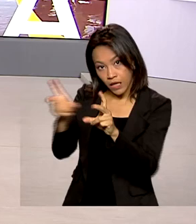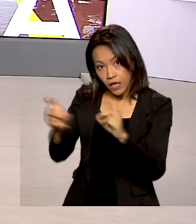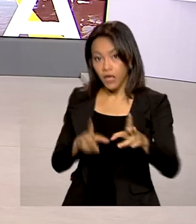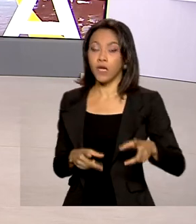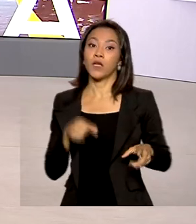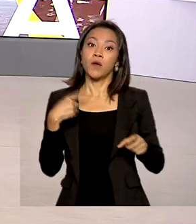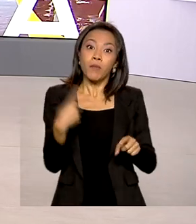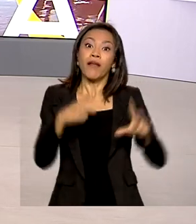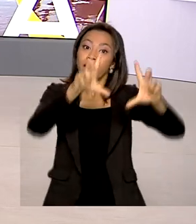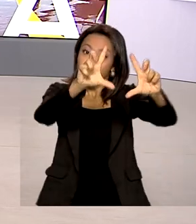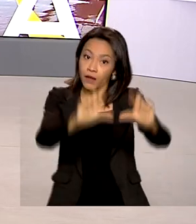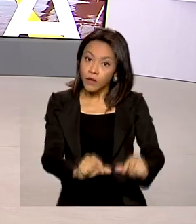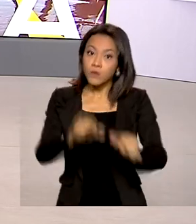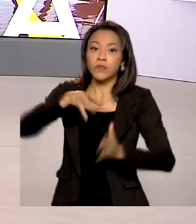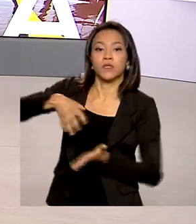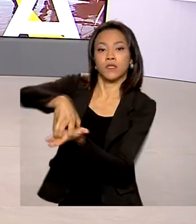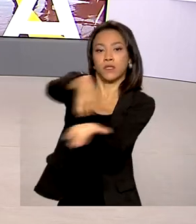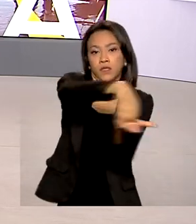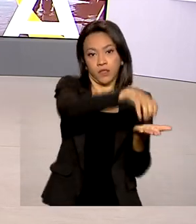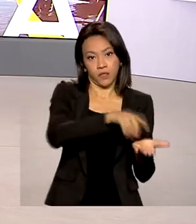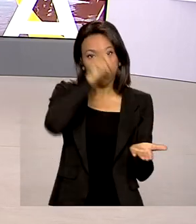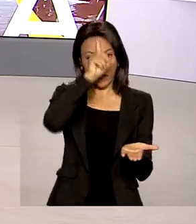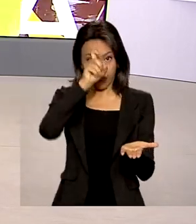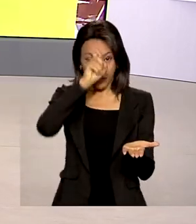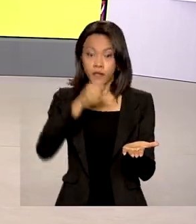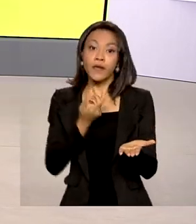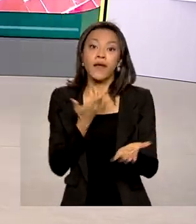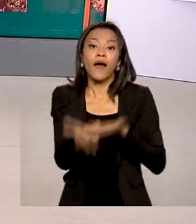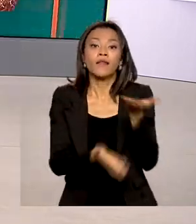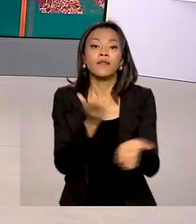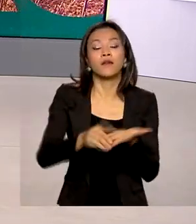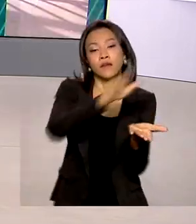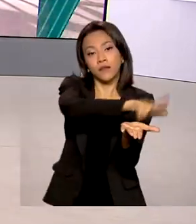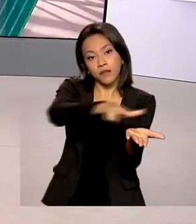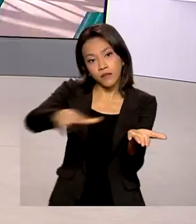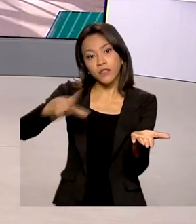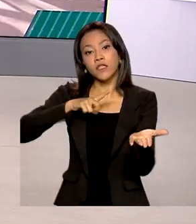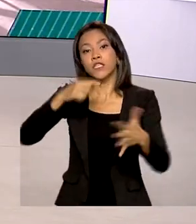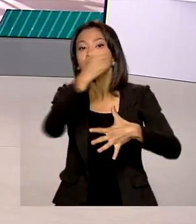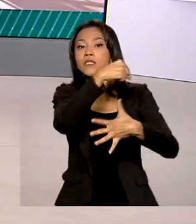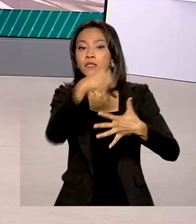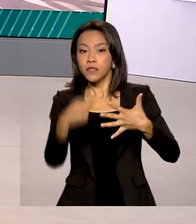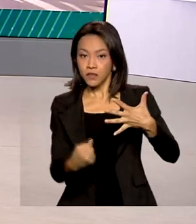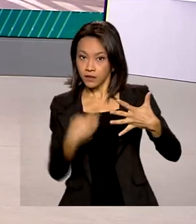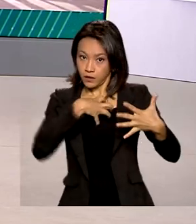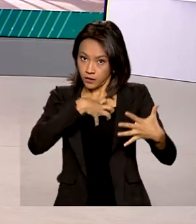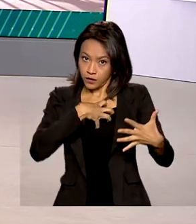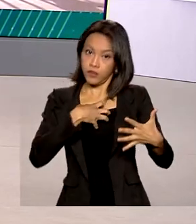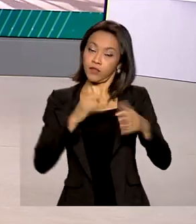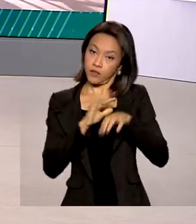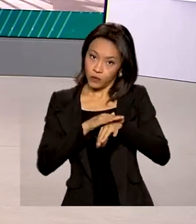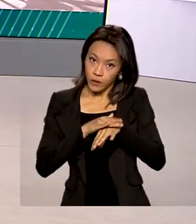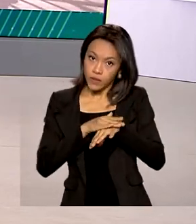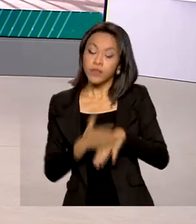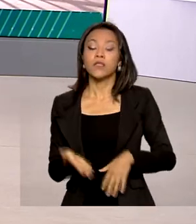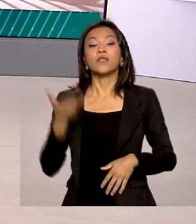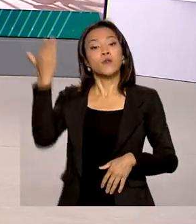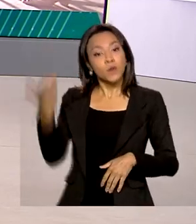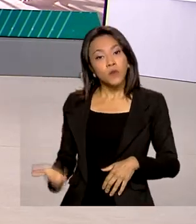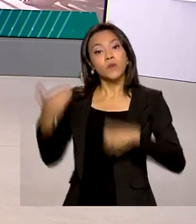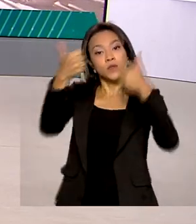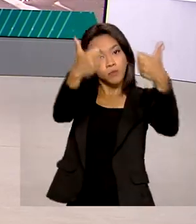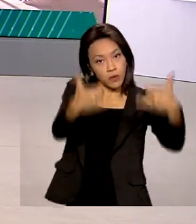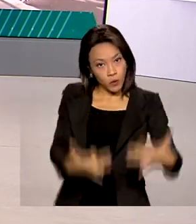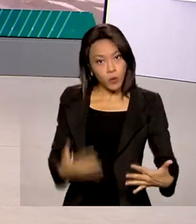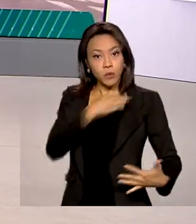pressão sobre unidades que atendem pacientes com sintomas da doença. Queiroga também destacou que a campanha de